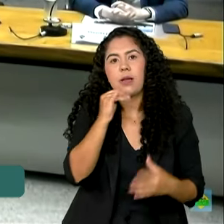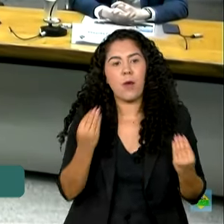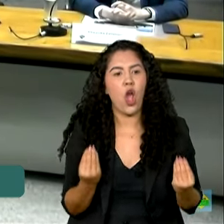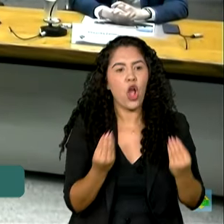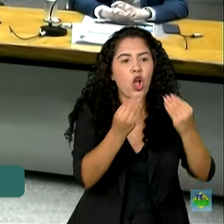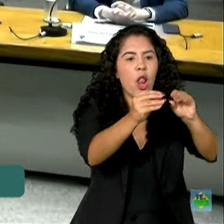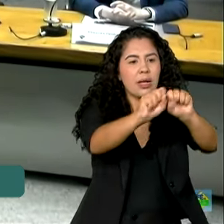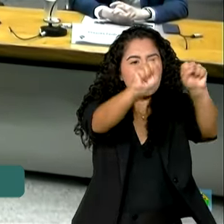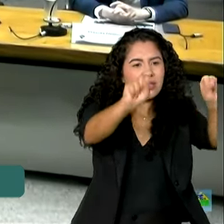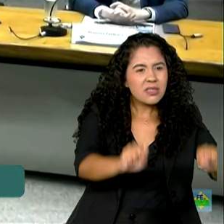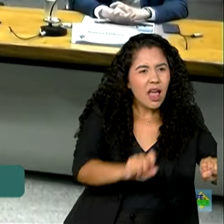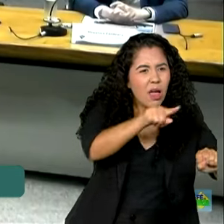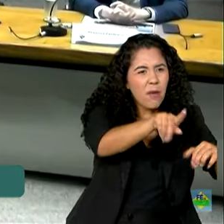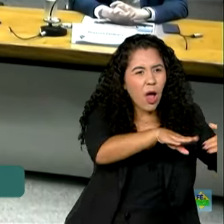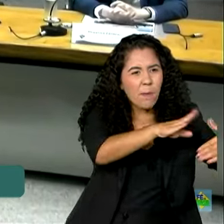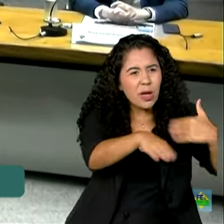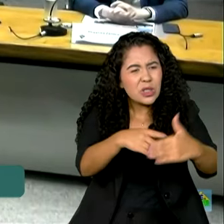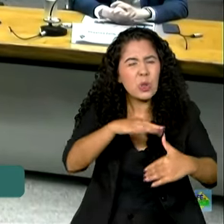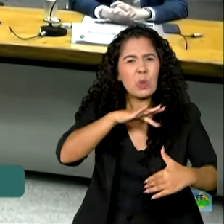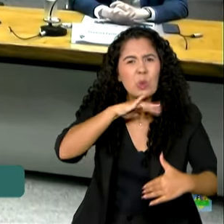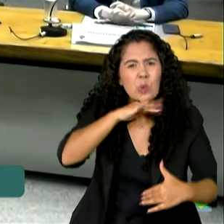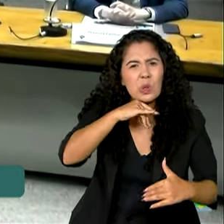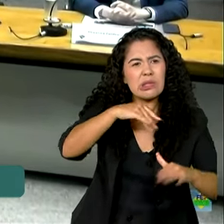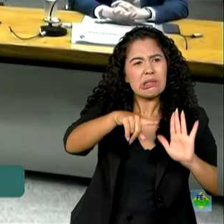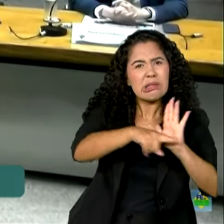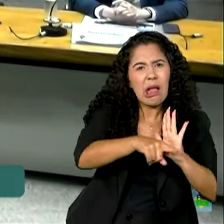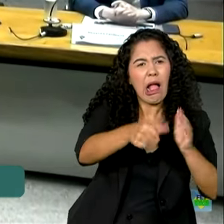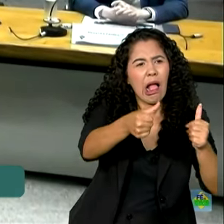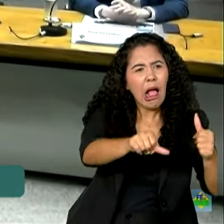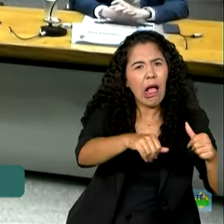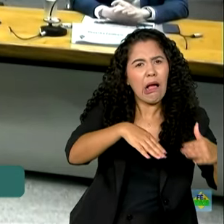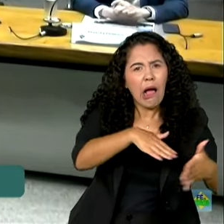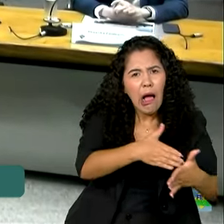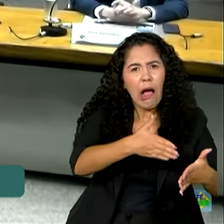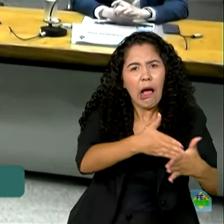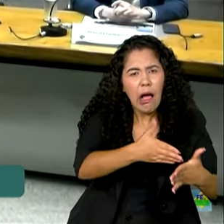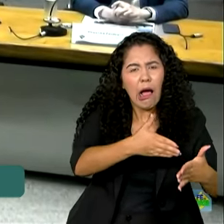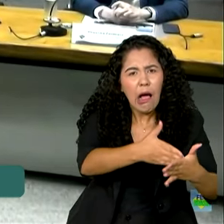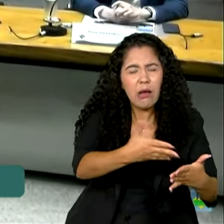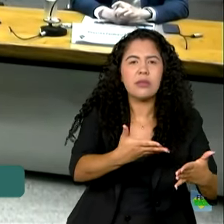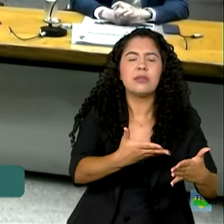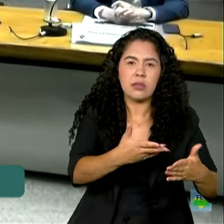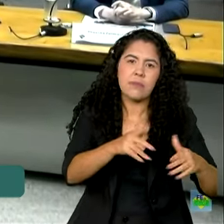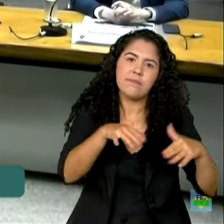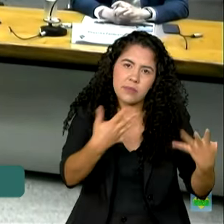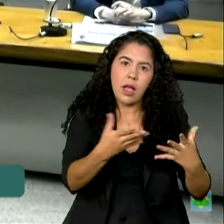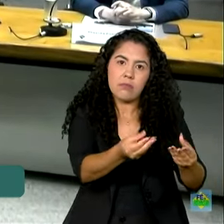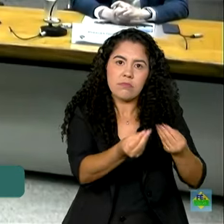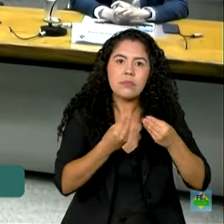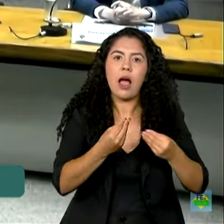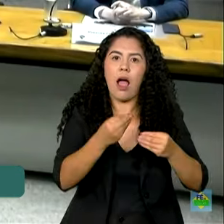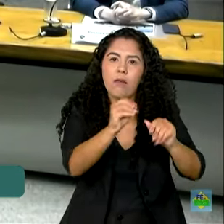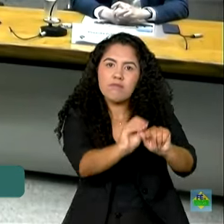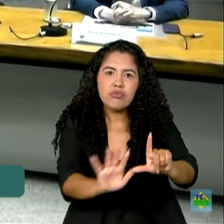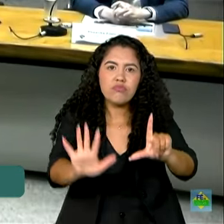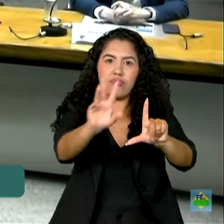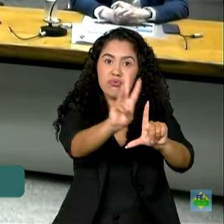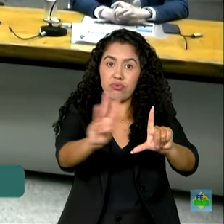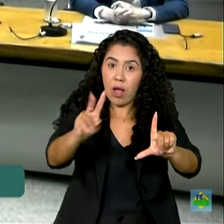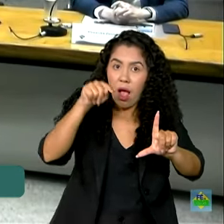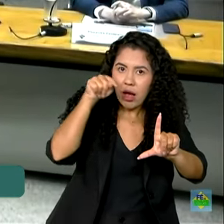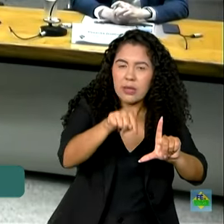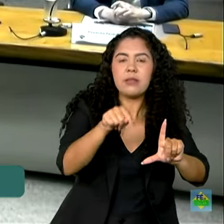um processo ruim. Esse mapeamento, redesenho, avaliação de processos é algo que faz com que o portal seja